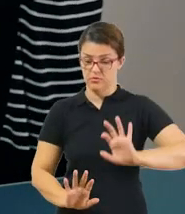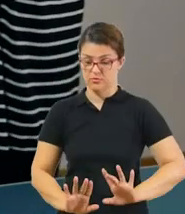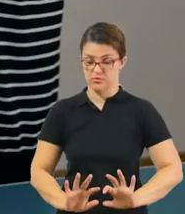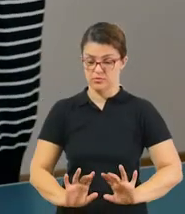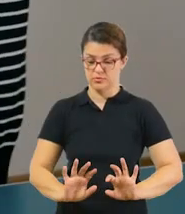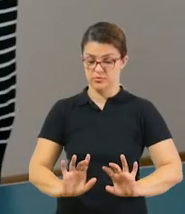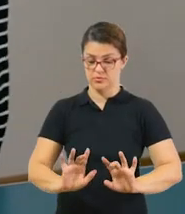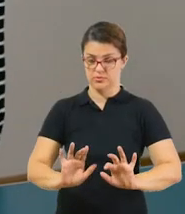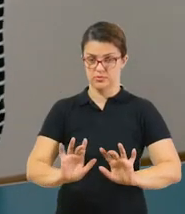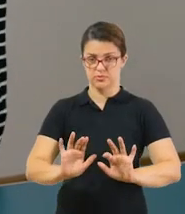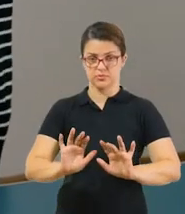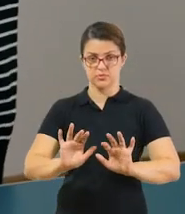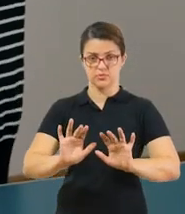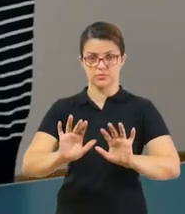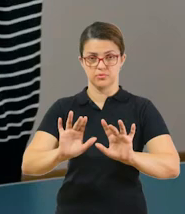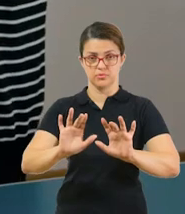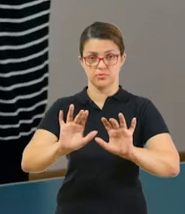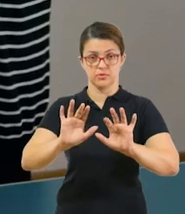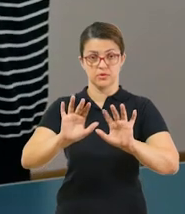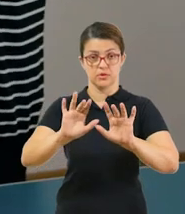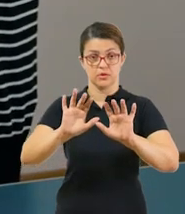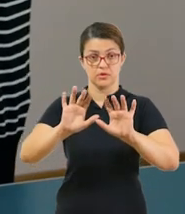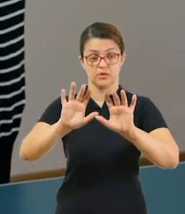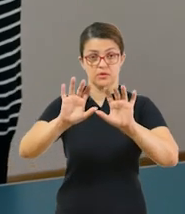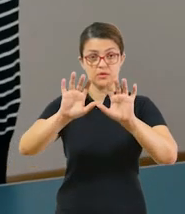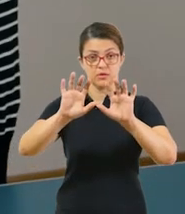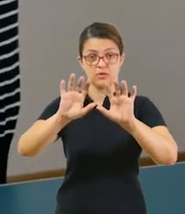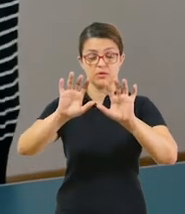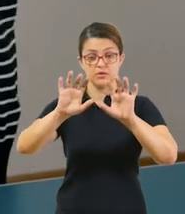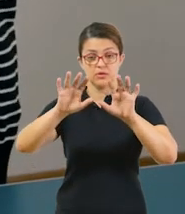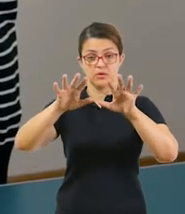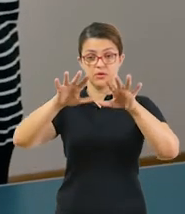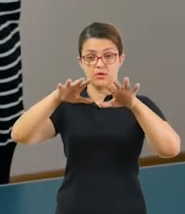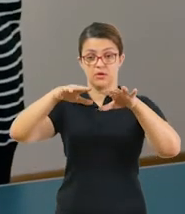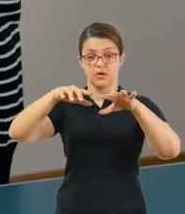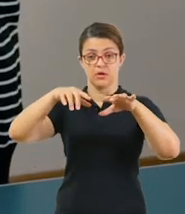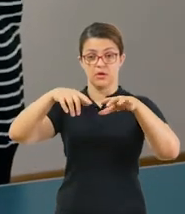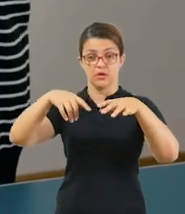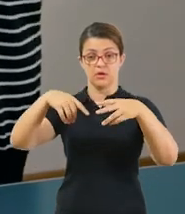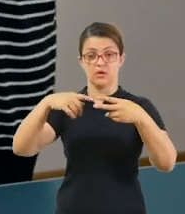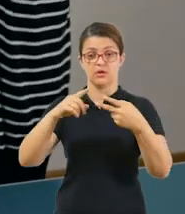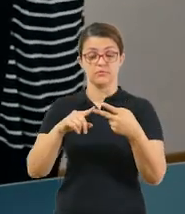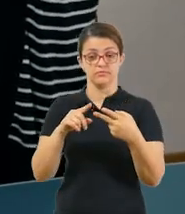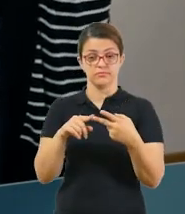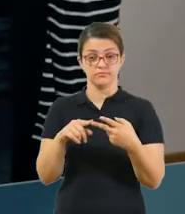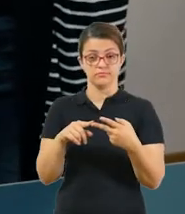atmosfera. Então, o calor transforma a água em vapor e ela evapora.